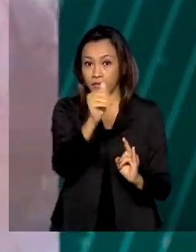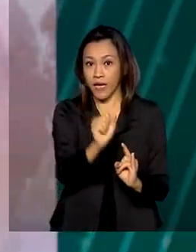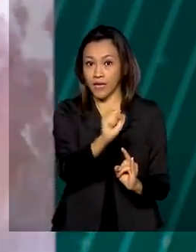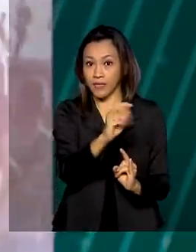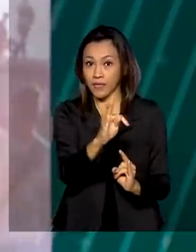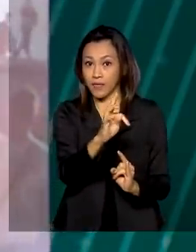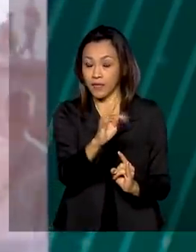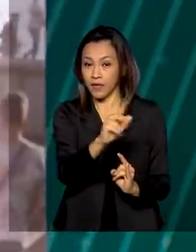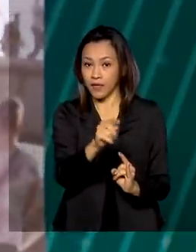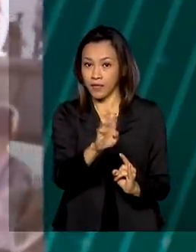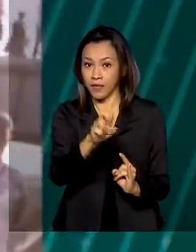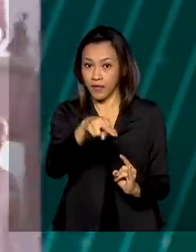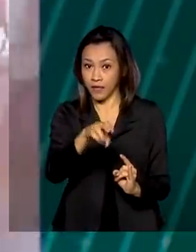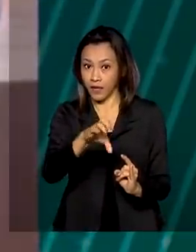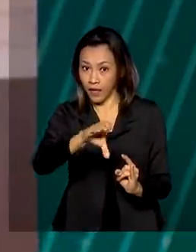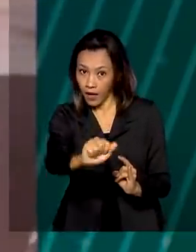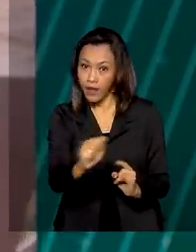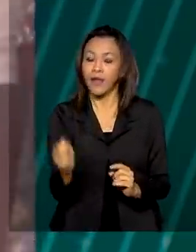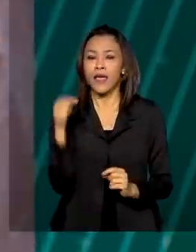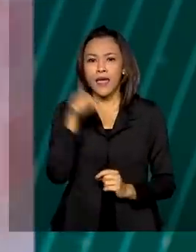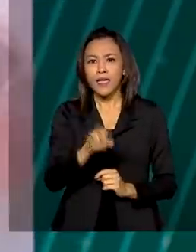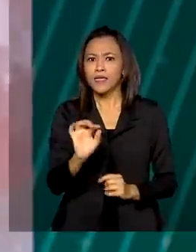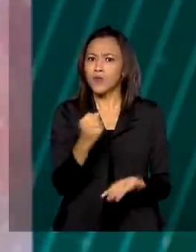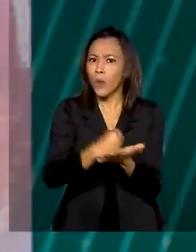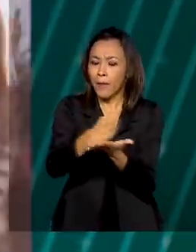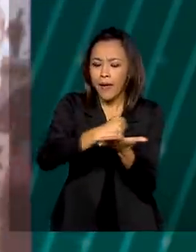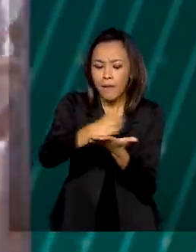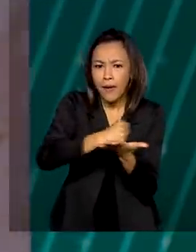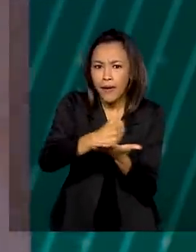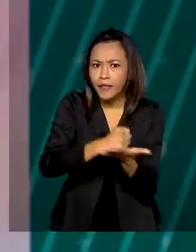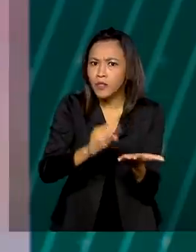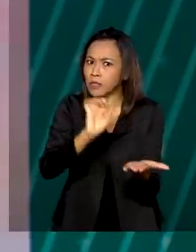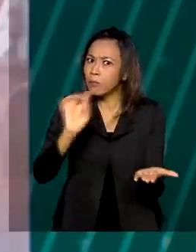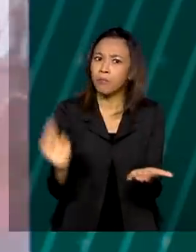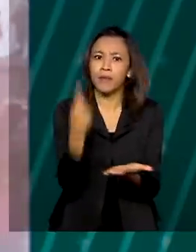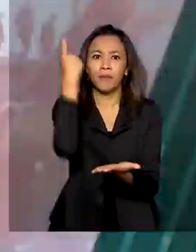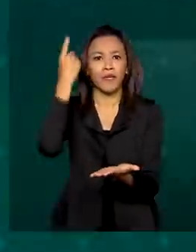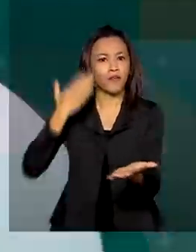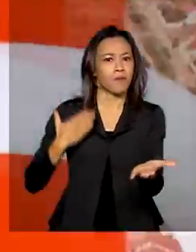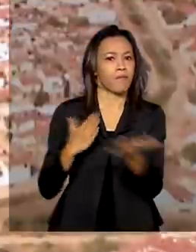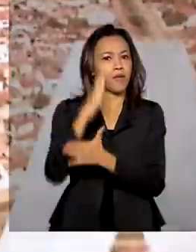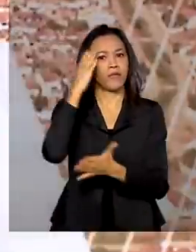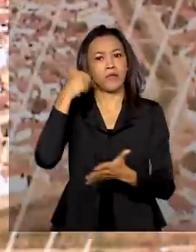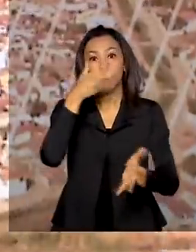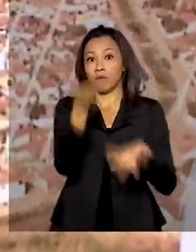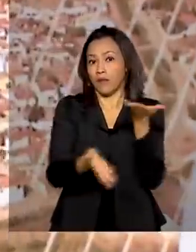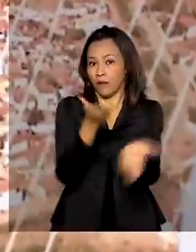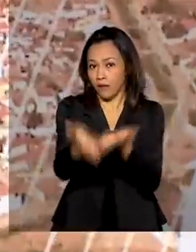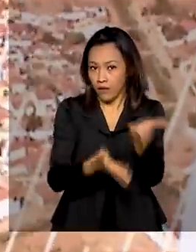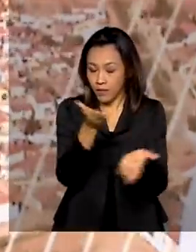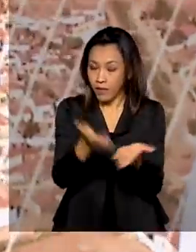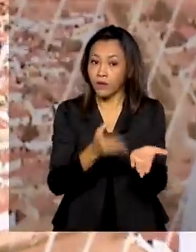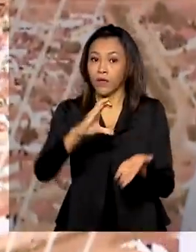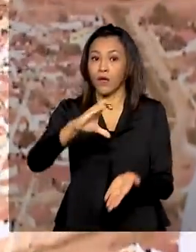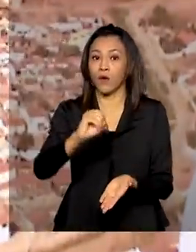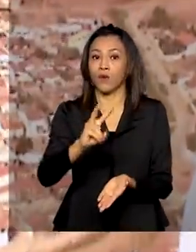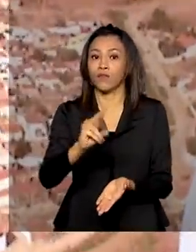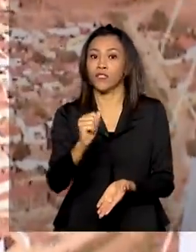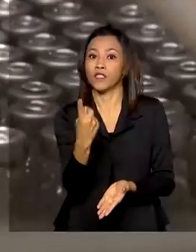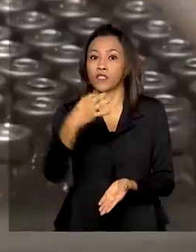reindesivir. Esse é o primeiro medicamento com indicação aprovada para o tratamento da Covid-19 no Brasil.